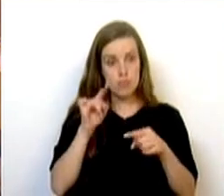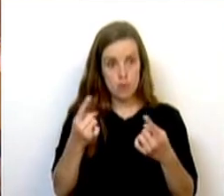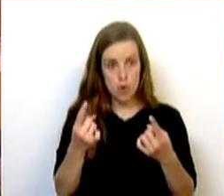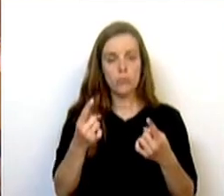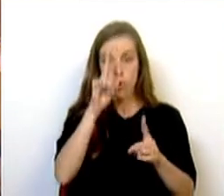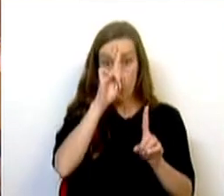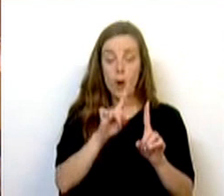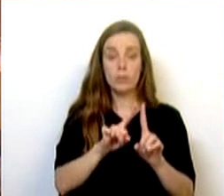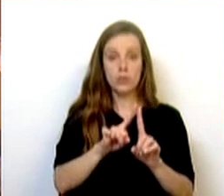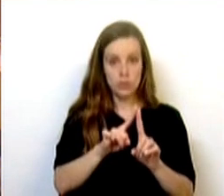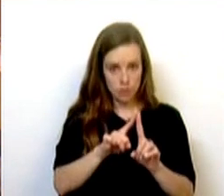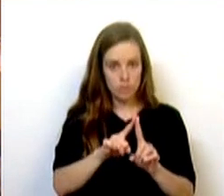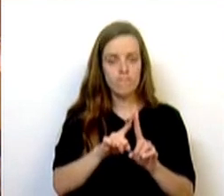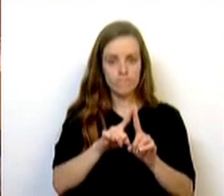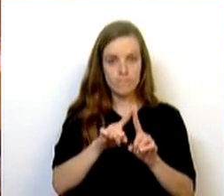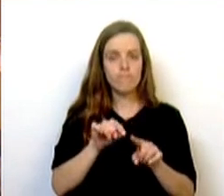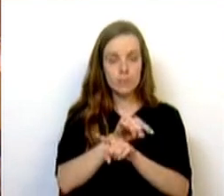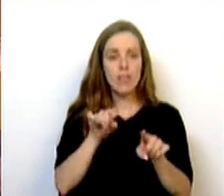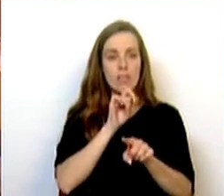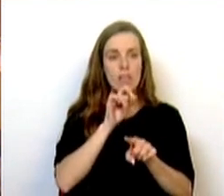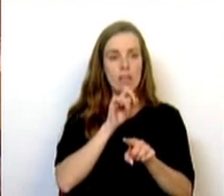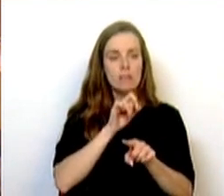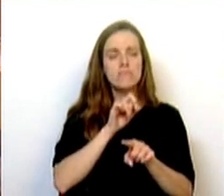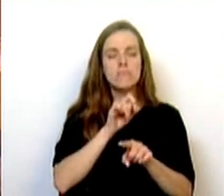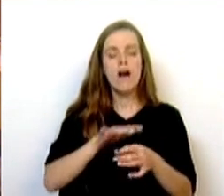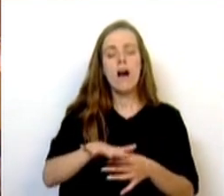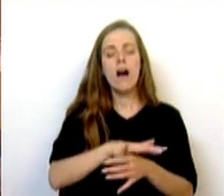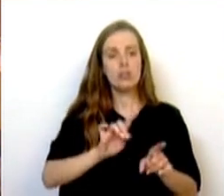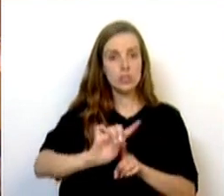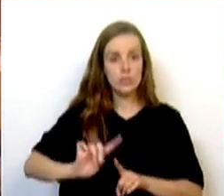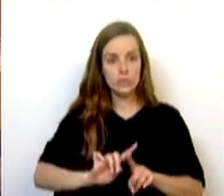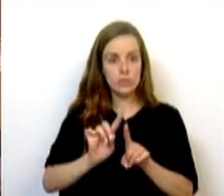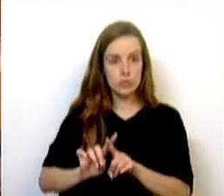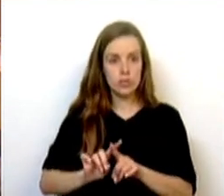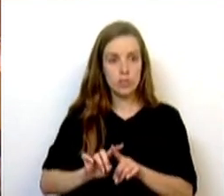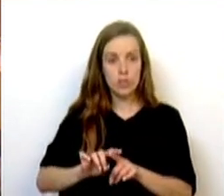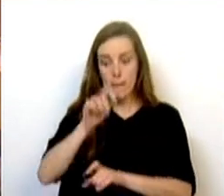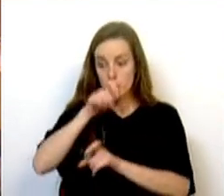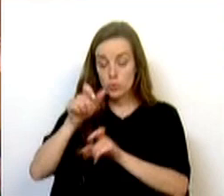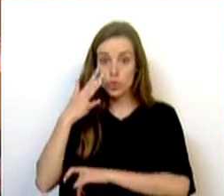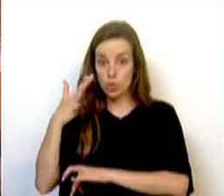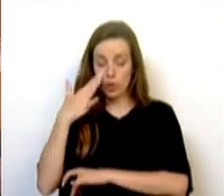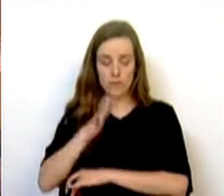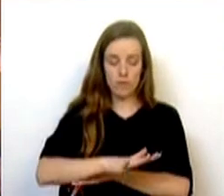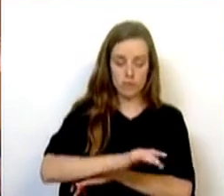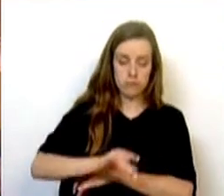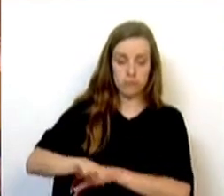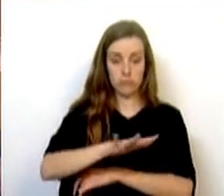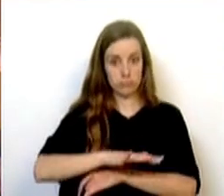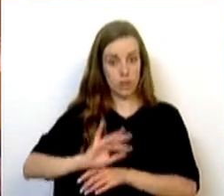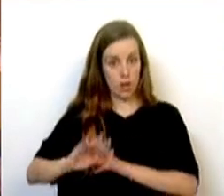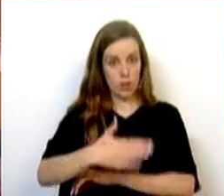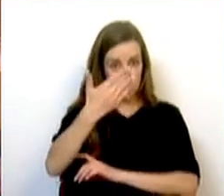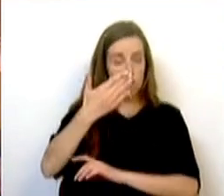garantir uma abordagem transdisciplinar definindo o âmbito dos cidadãos estrangeiros cuja permanência em território nacional se